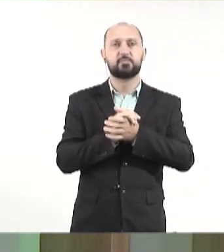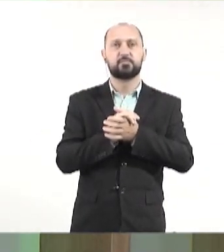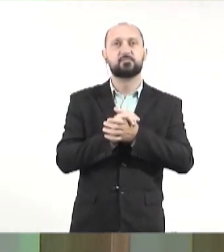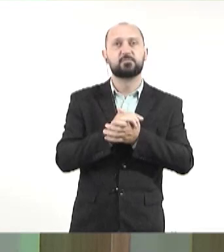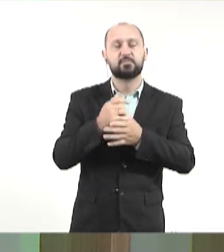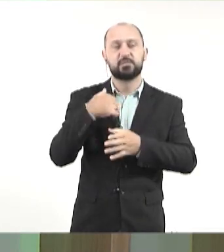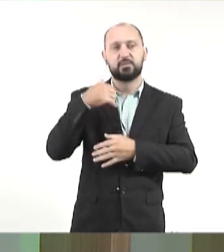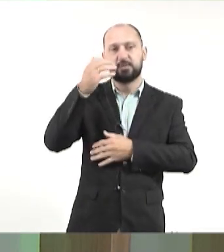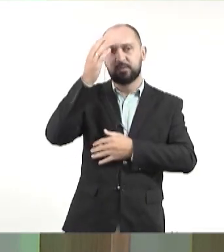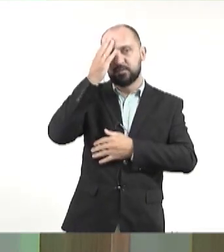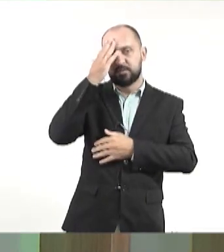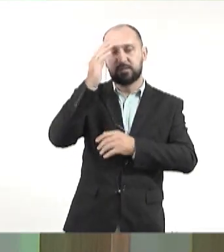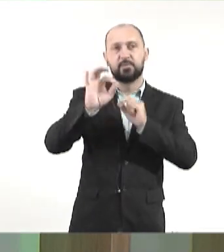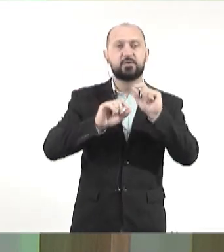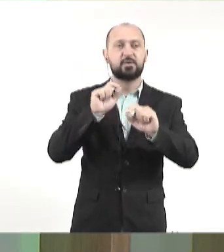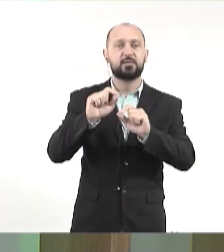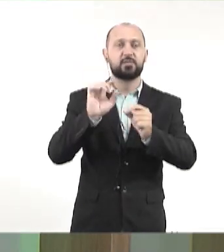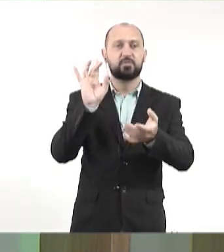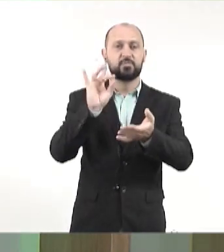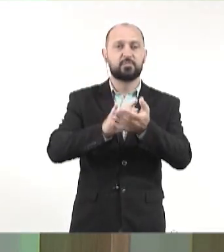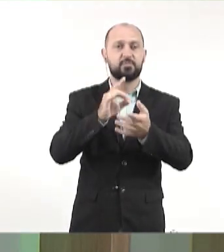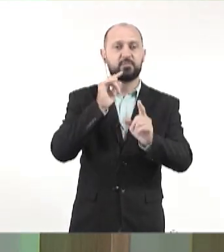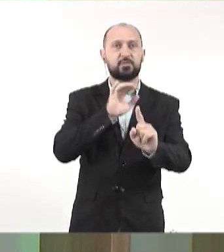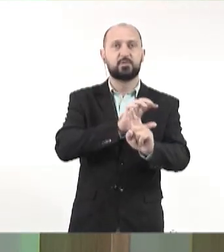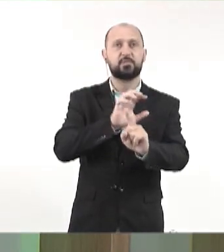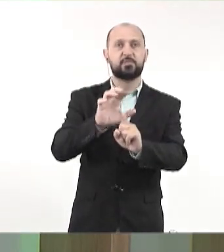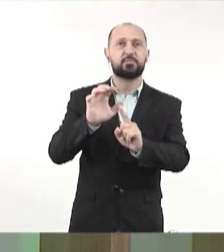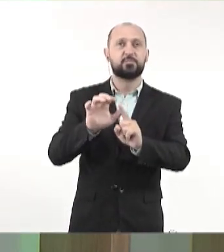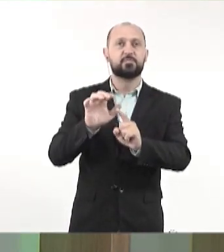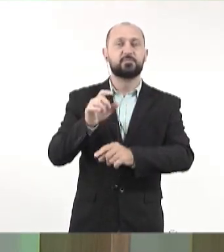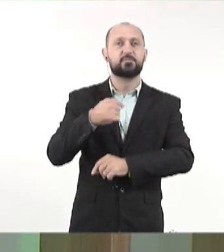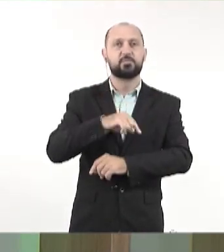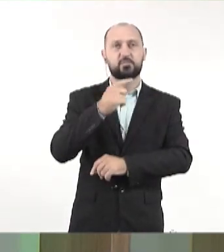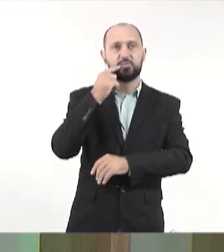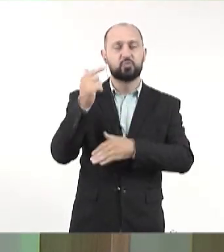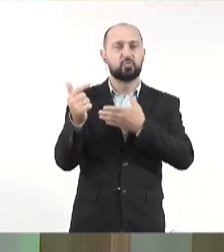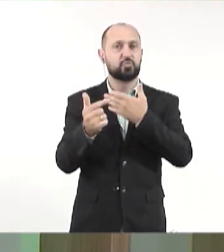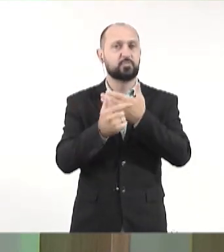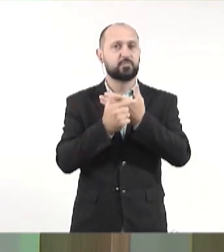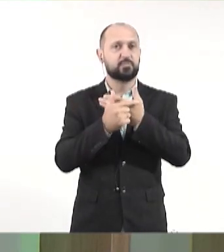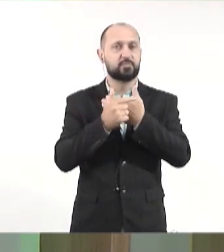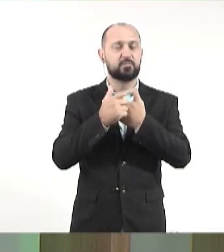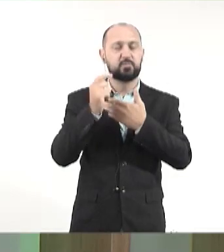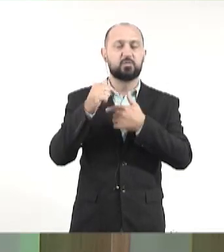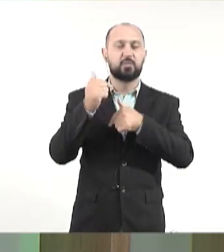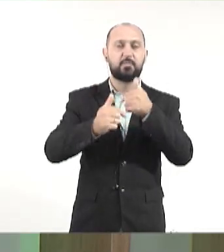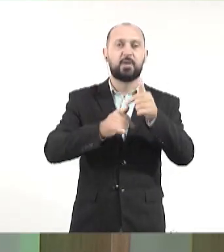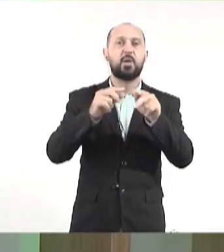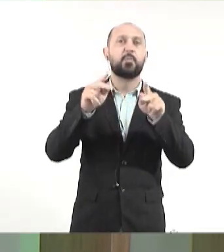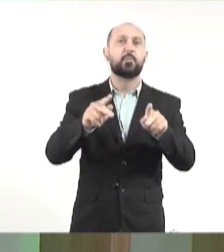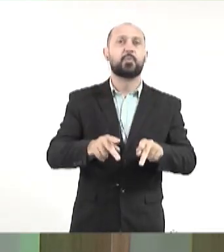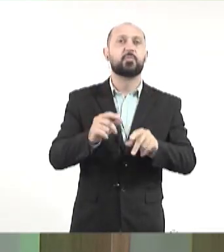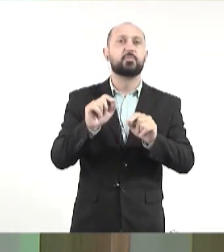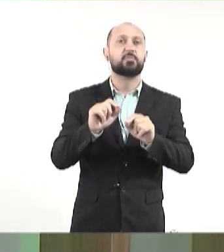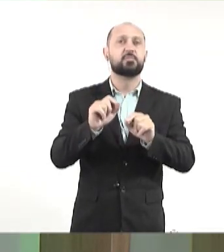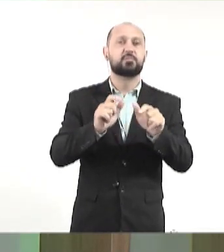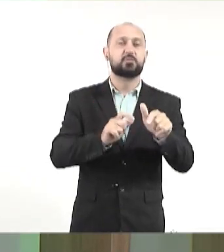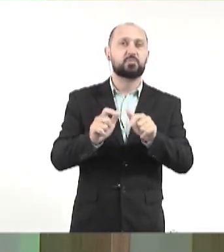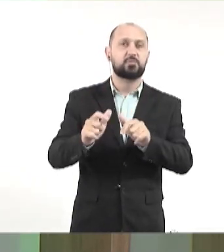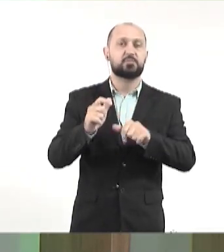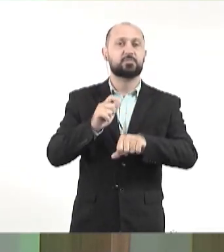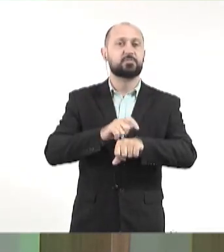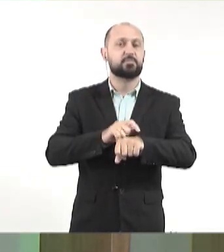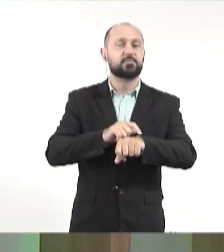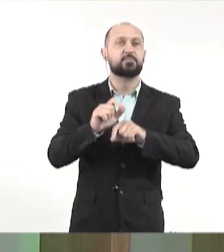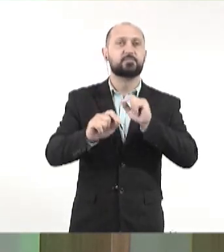e sabendo que sim, teremos uma repercussão nos nossos papéis no âmbito do serviço público, né? Em curto espaço